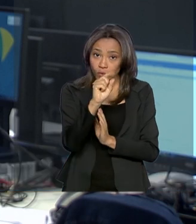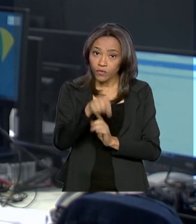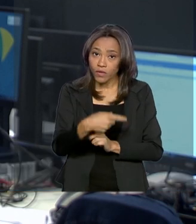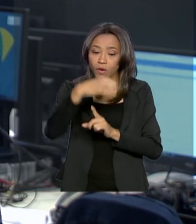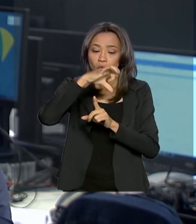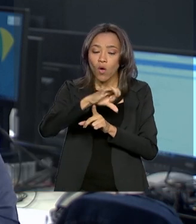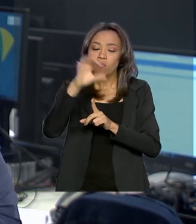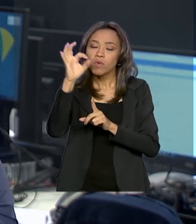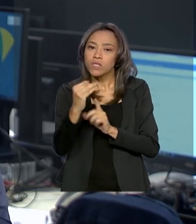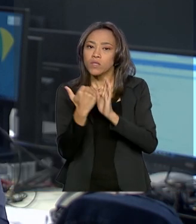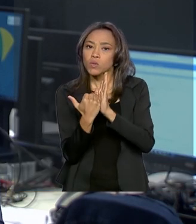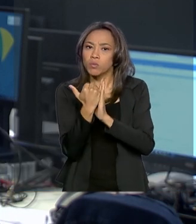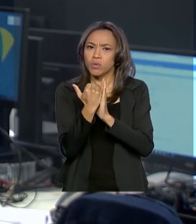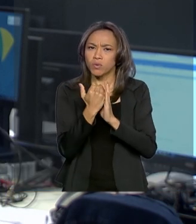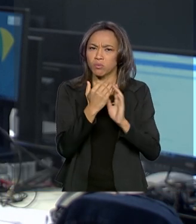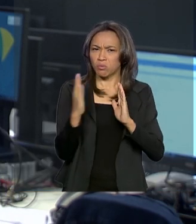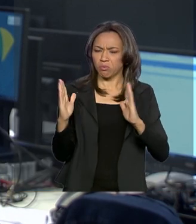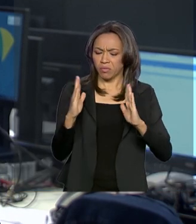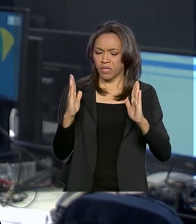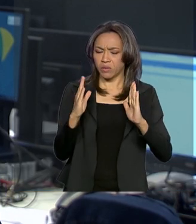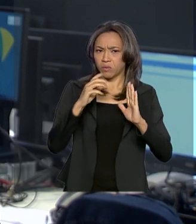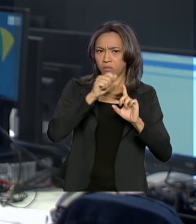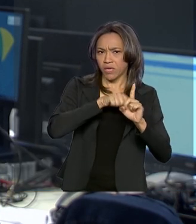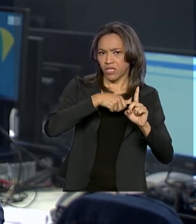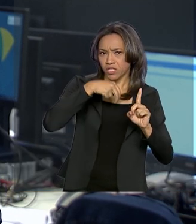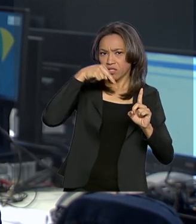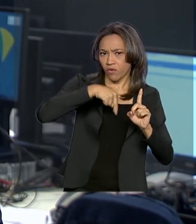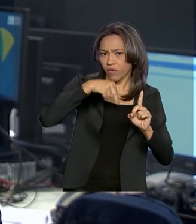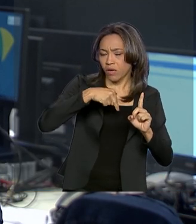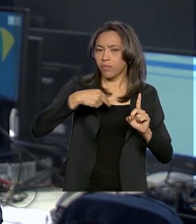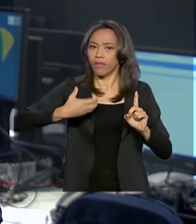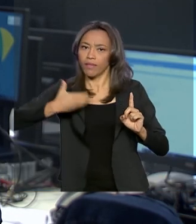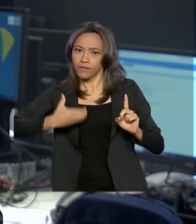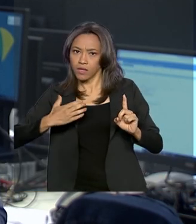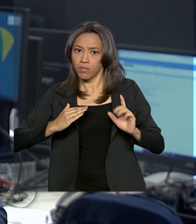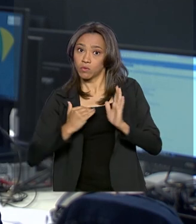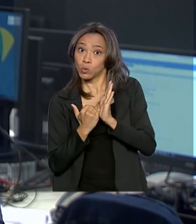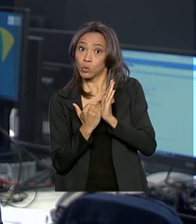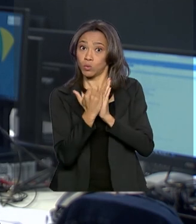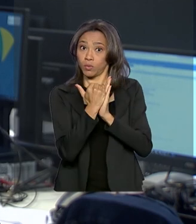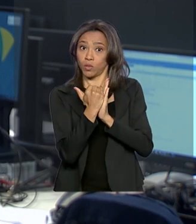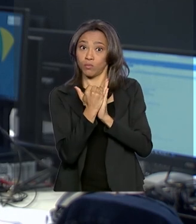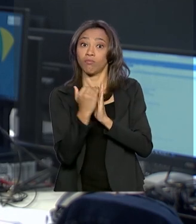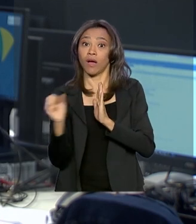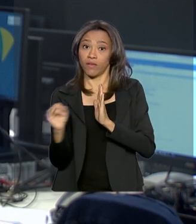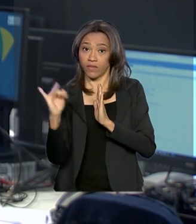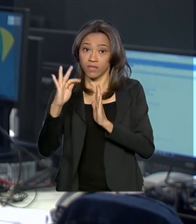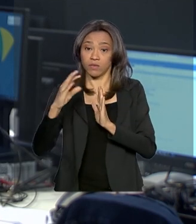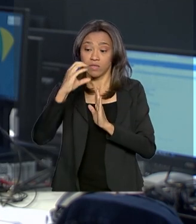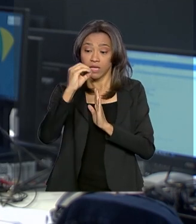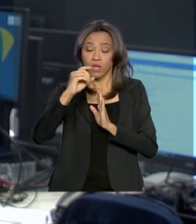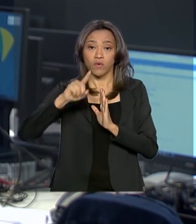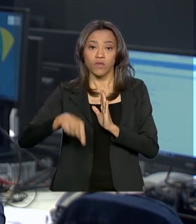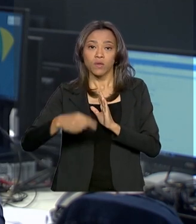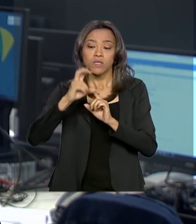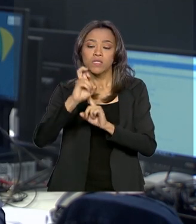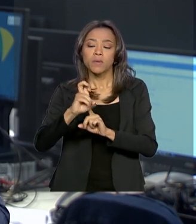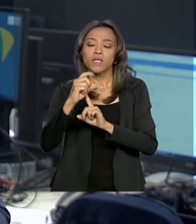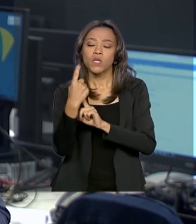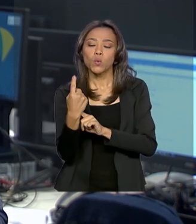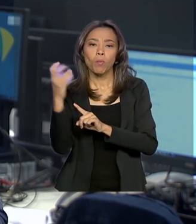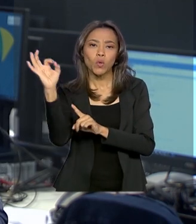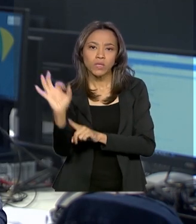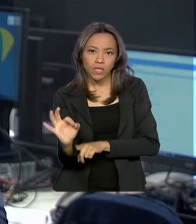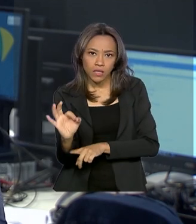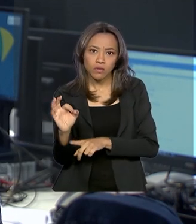novembro para dezembro. E isso impactou a inflação no mês passado, que subiu 0,51%. Foi a